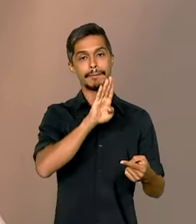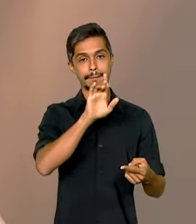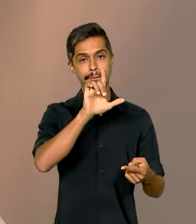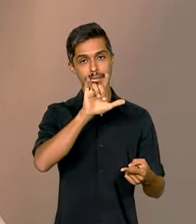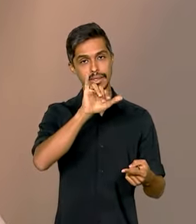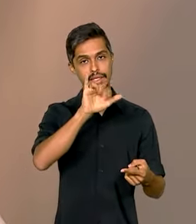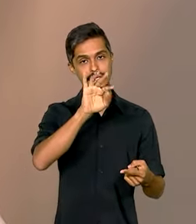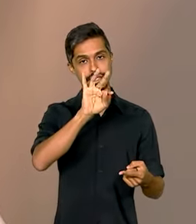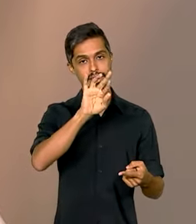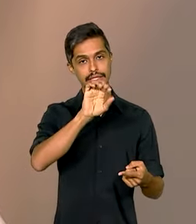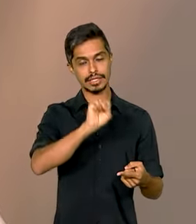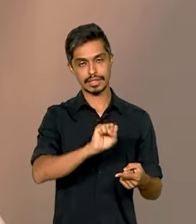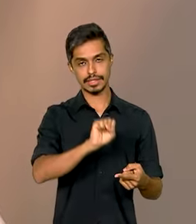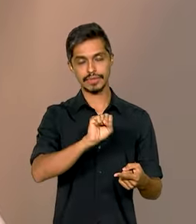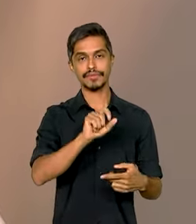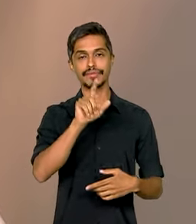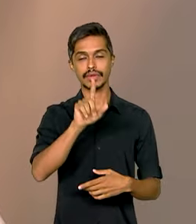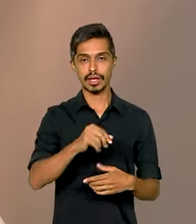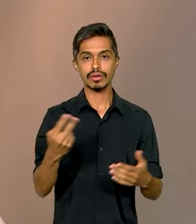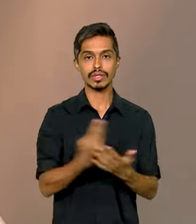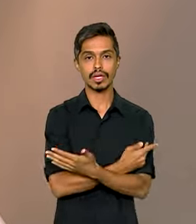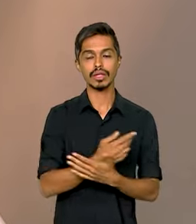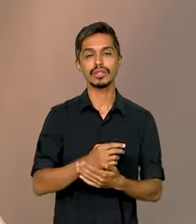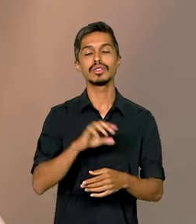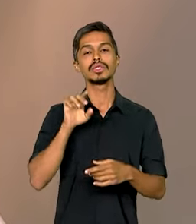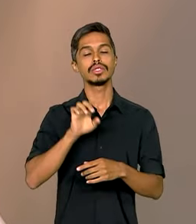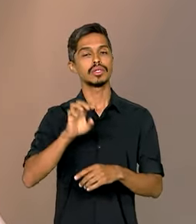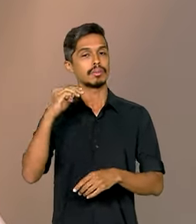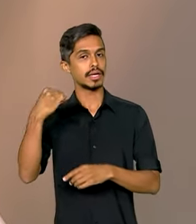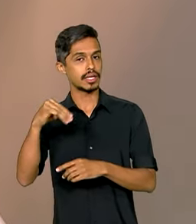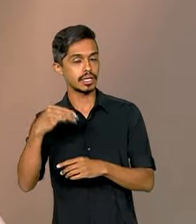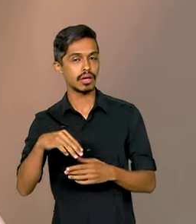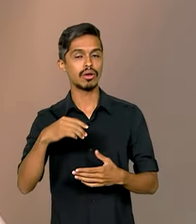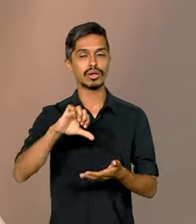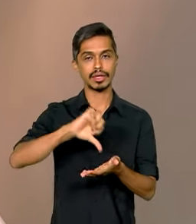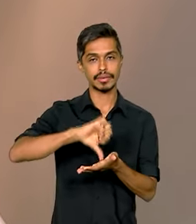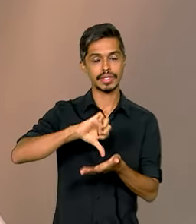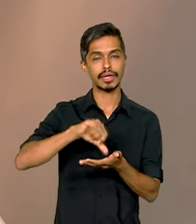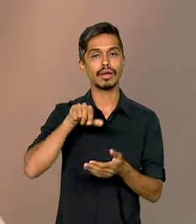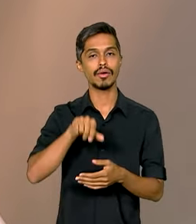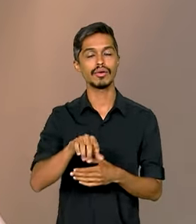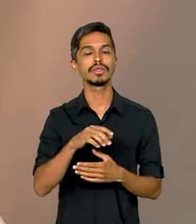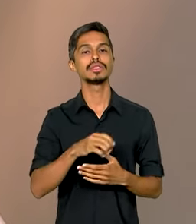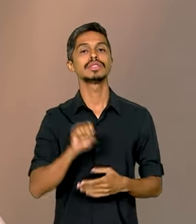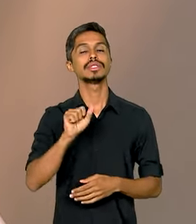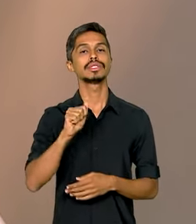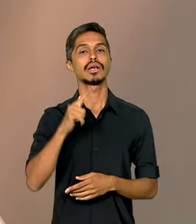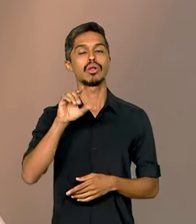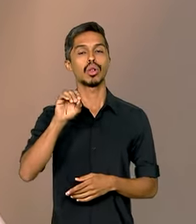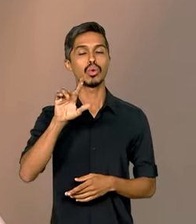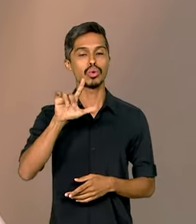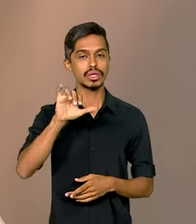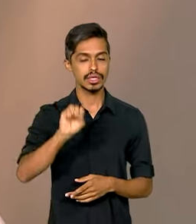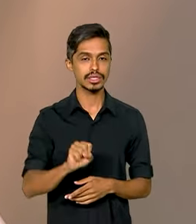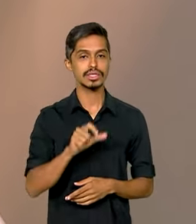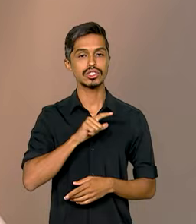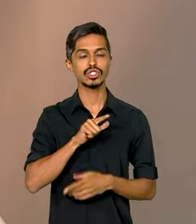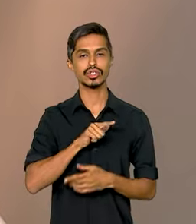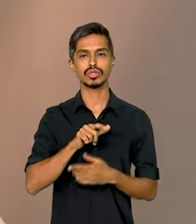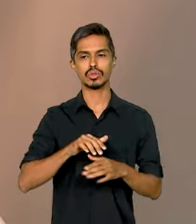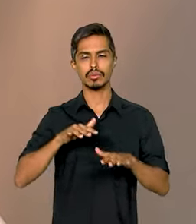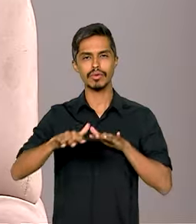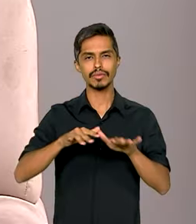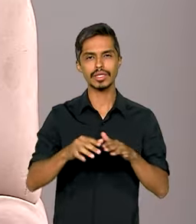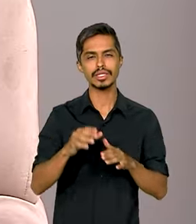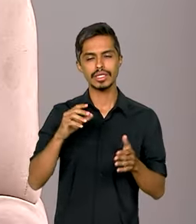já realizamos duas blitz. Uma na capital do estado do Maranhão, em São Luís, onde tinha lá o movimento para se instalar uma